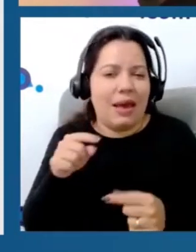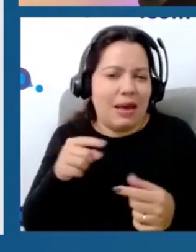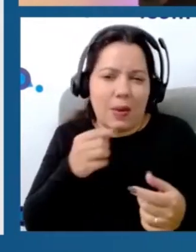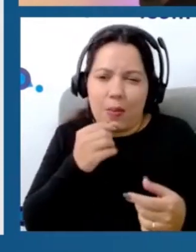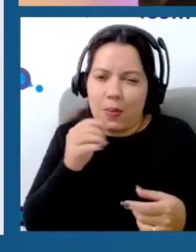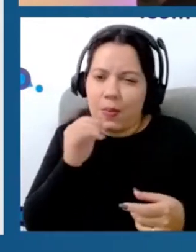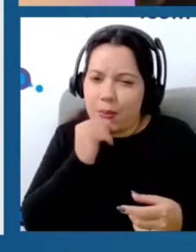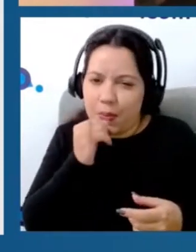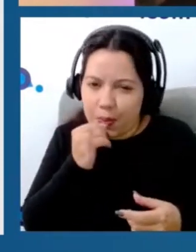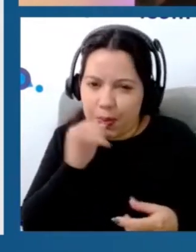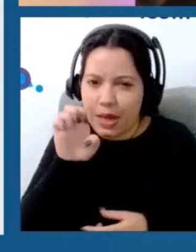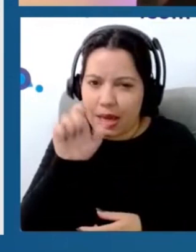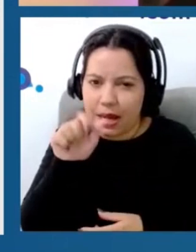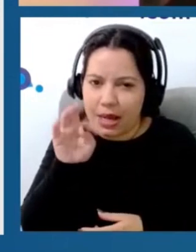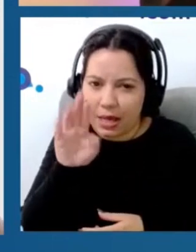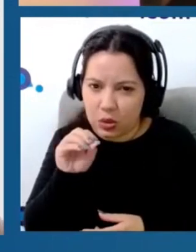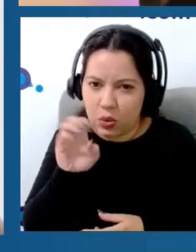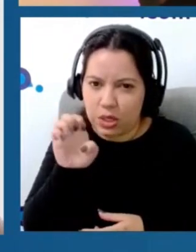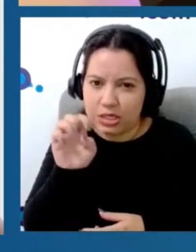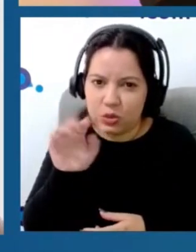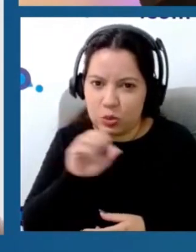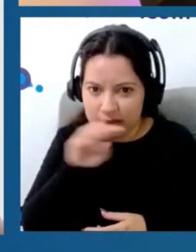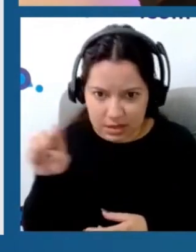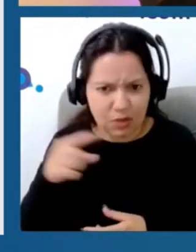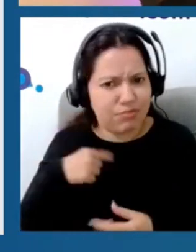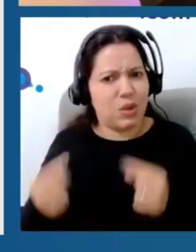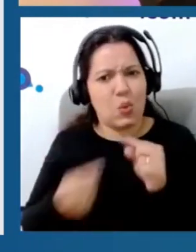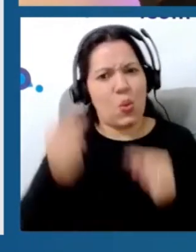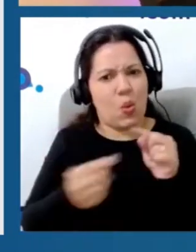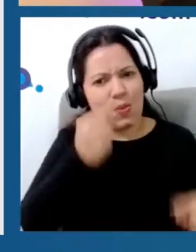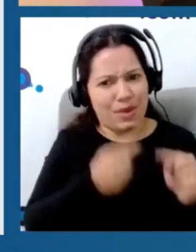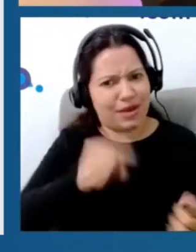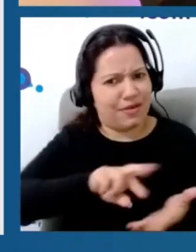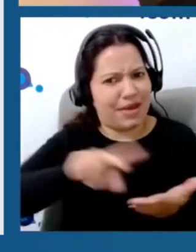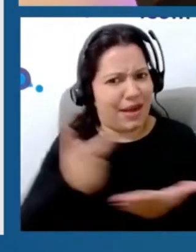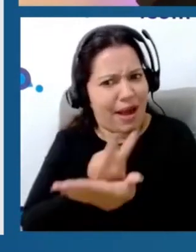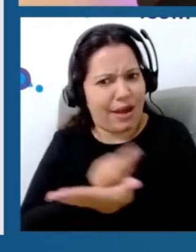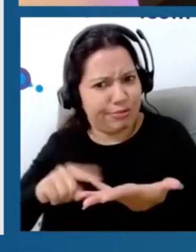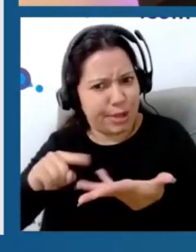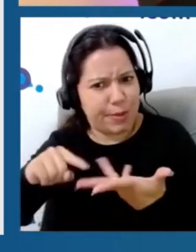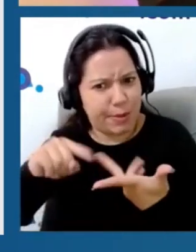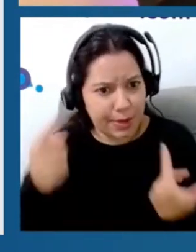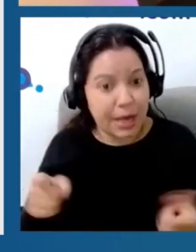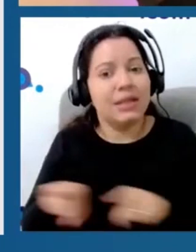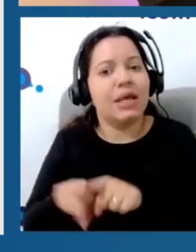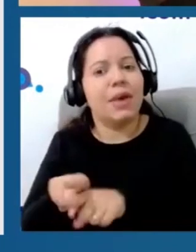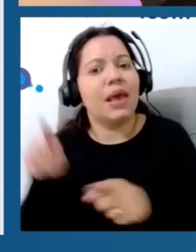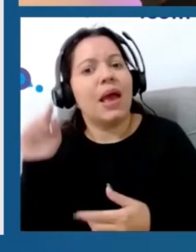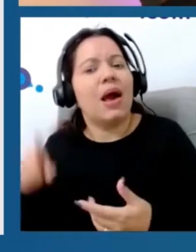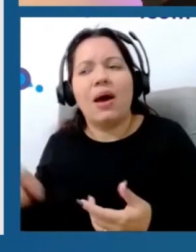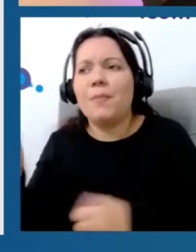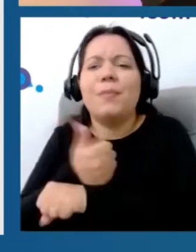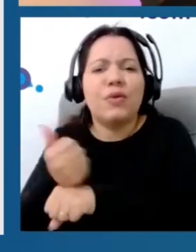TENS, porque existem várias incoerências nessa teoria, e também de crenças limitantes da nossa profissão,